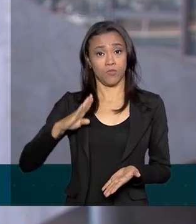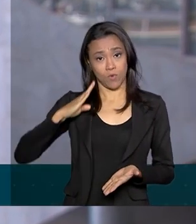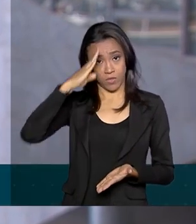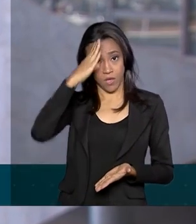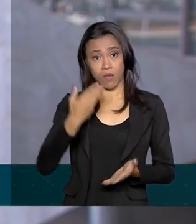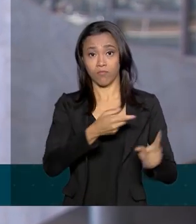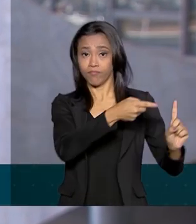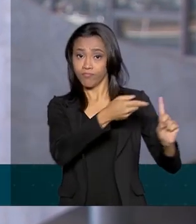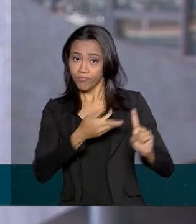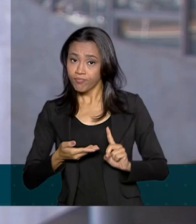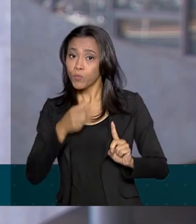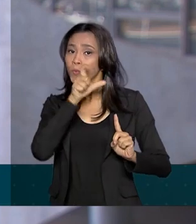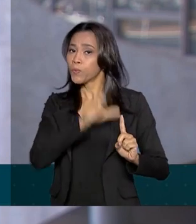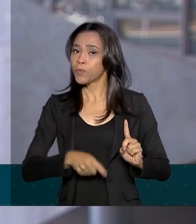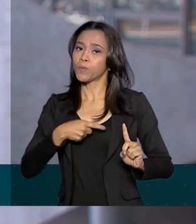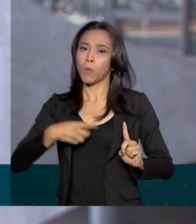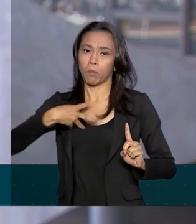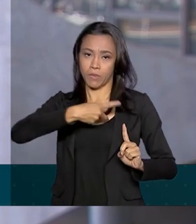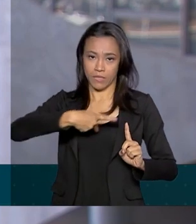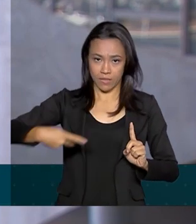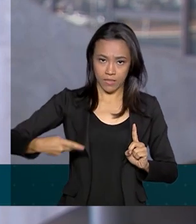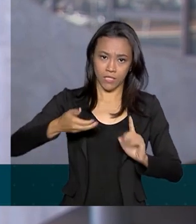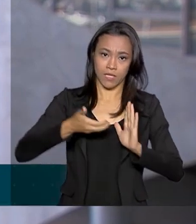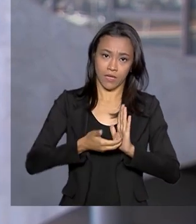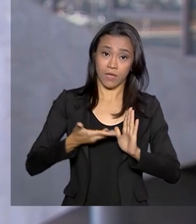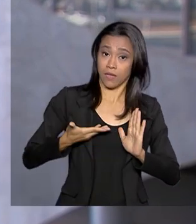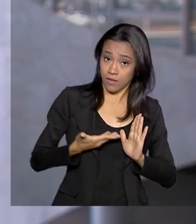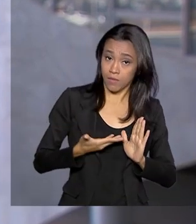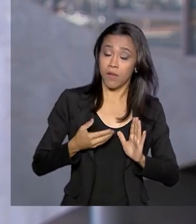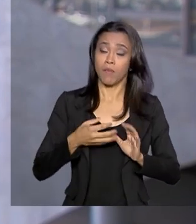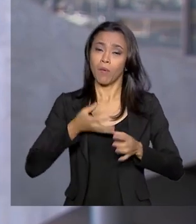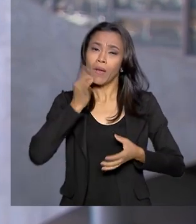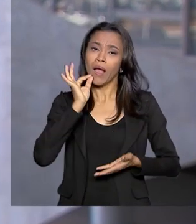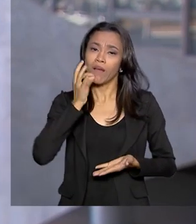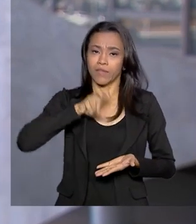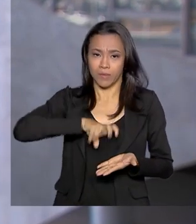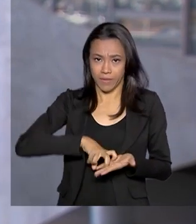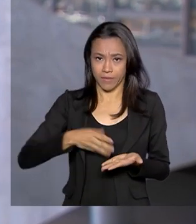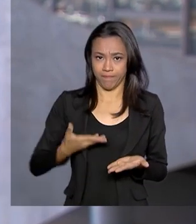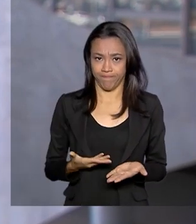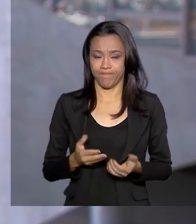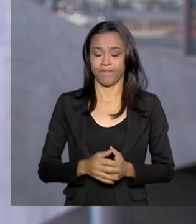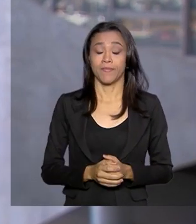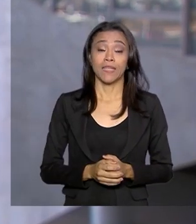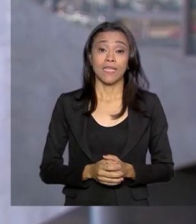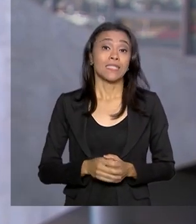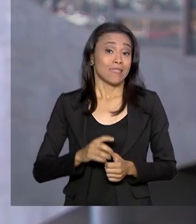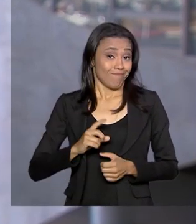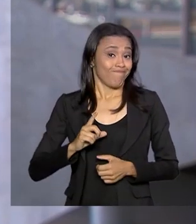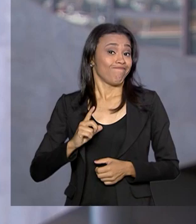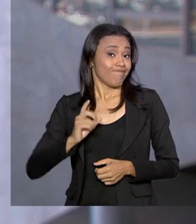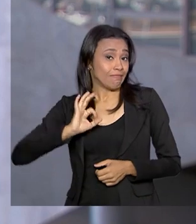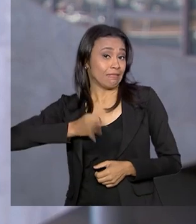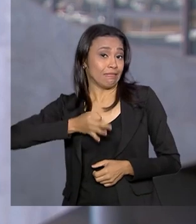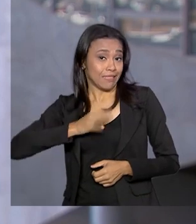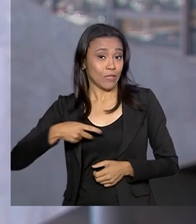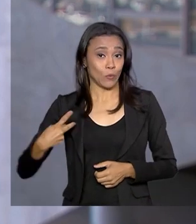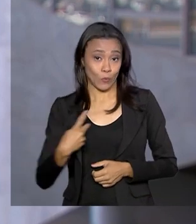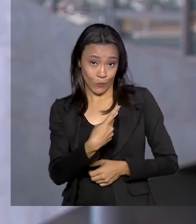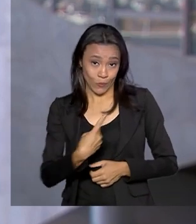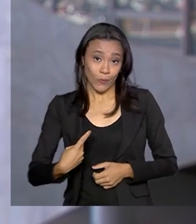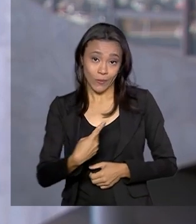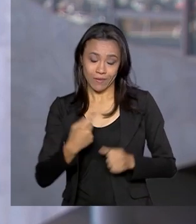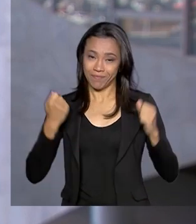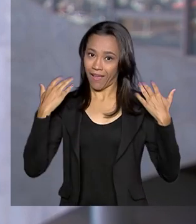a residência oficial, o presidente da Câmara, Rodrigo Maia, para um café da manhã. Olha, Renata, certamente eles comemoraram